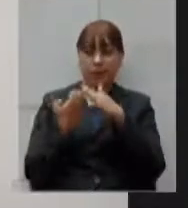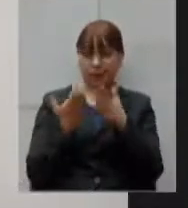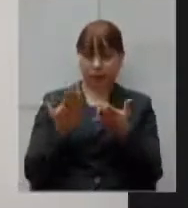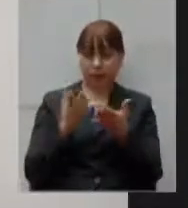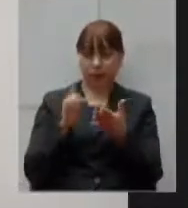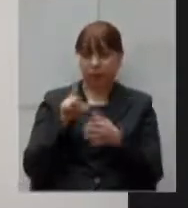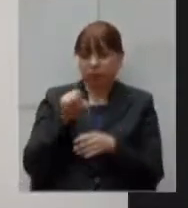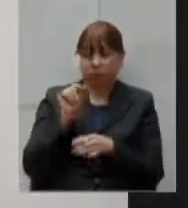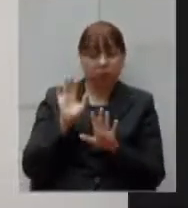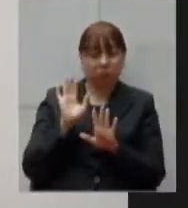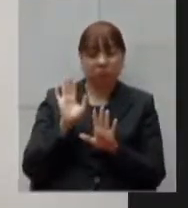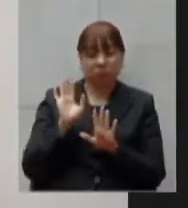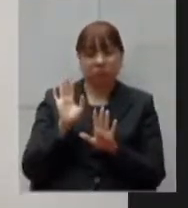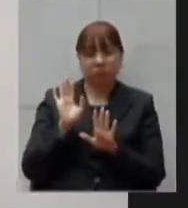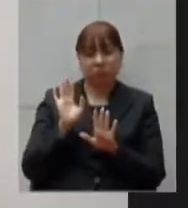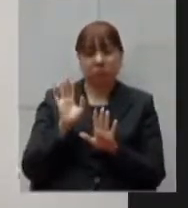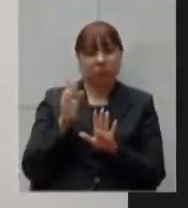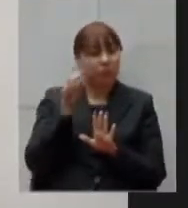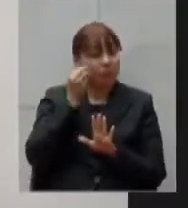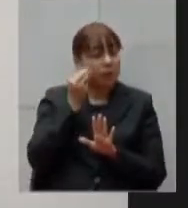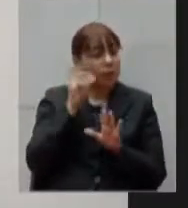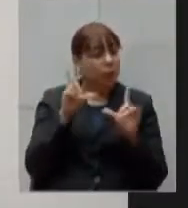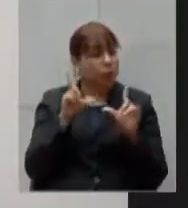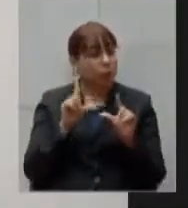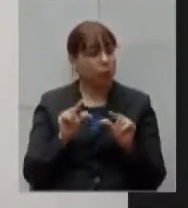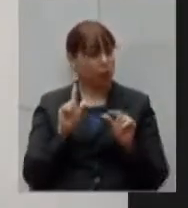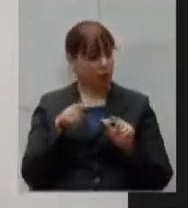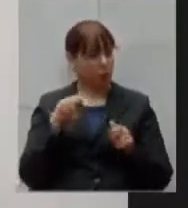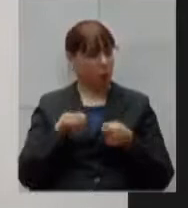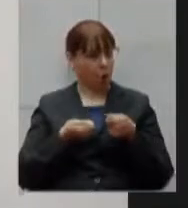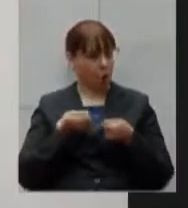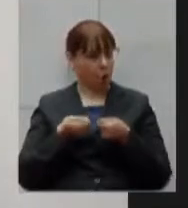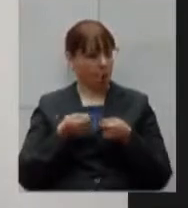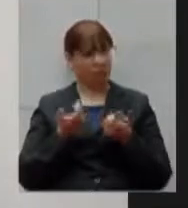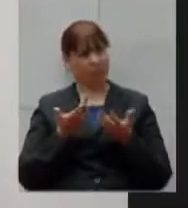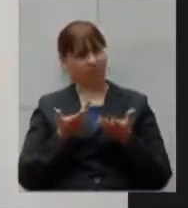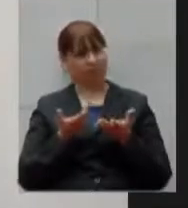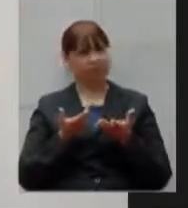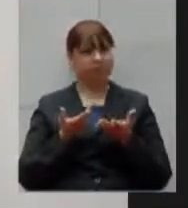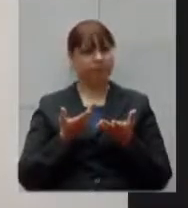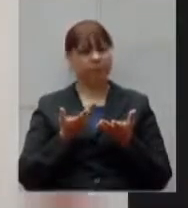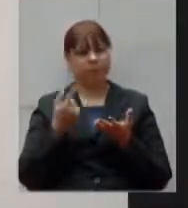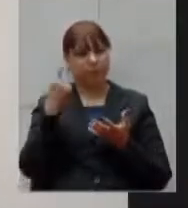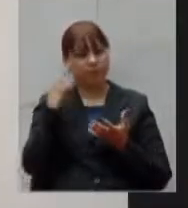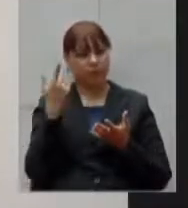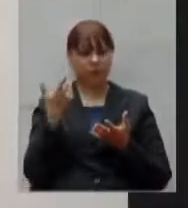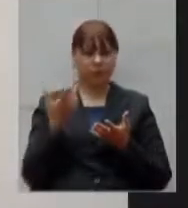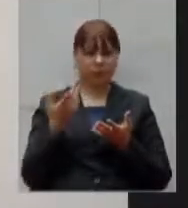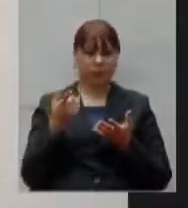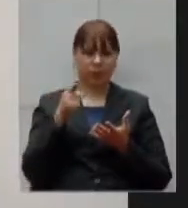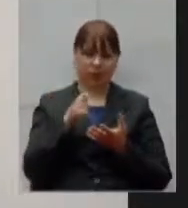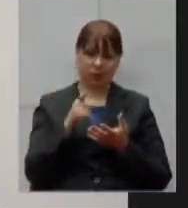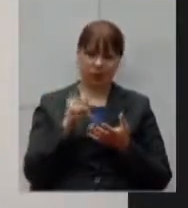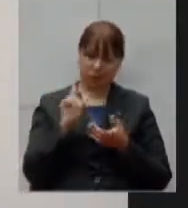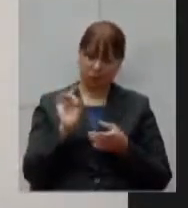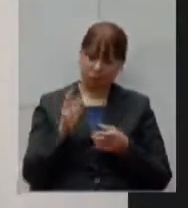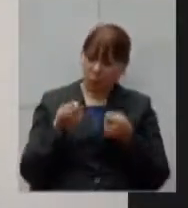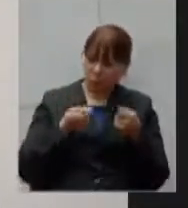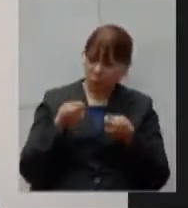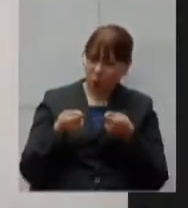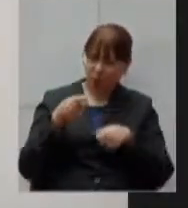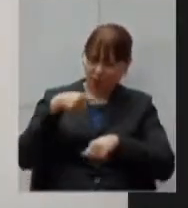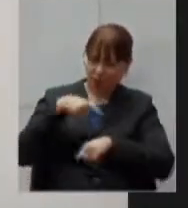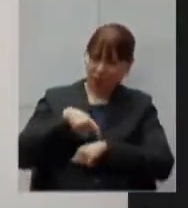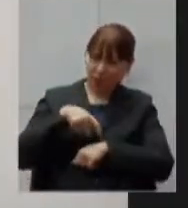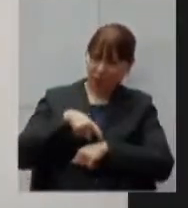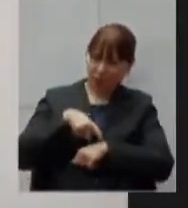opção para realizar economia aí a gente já coloca mas será que a opção era de economia no momento